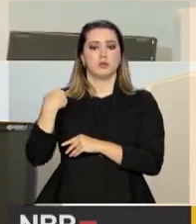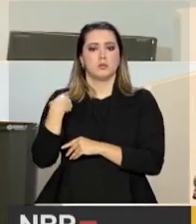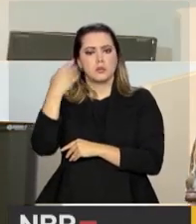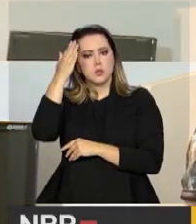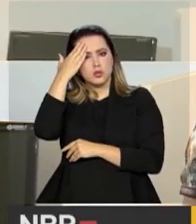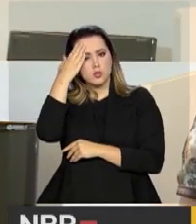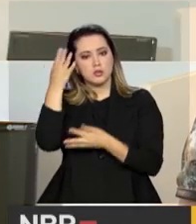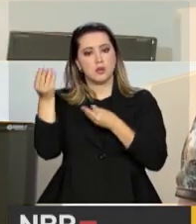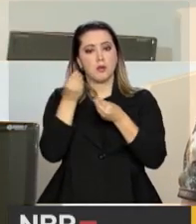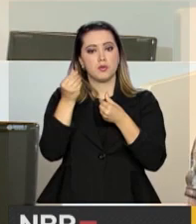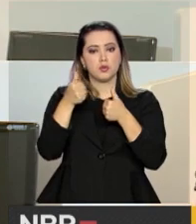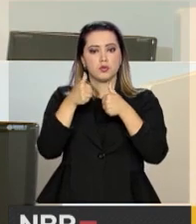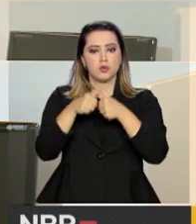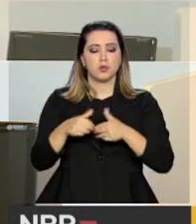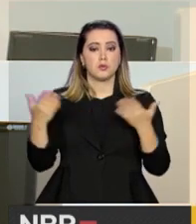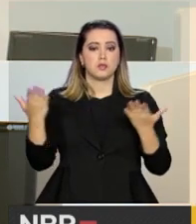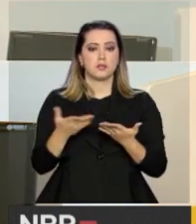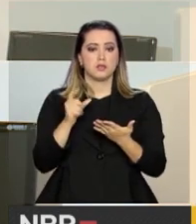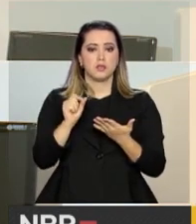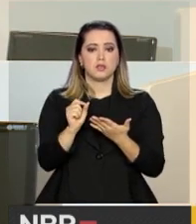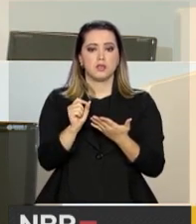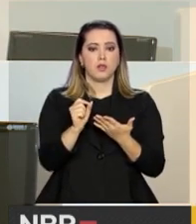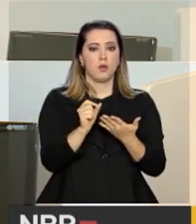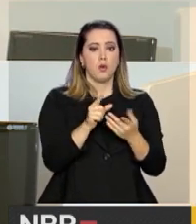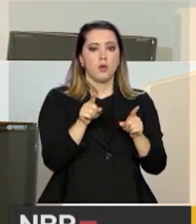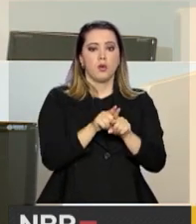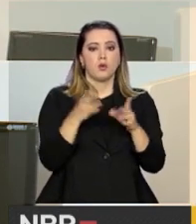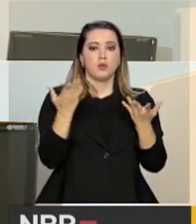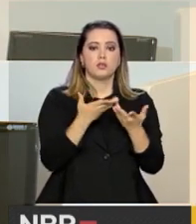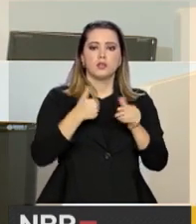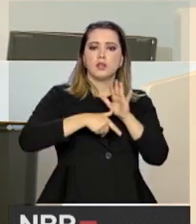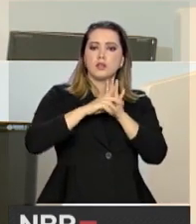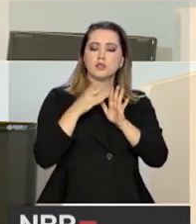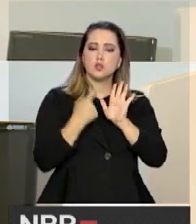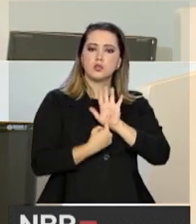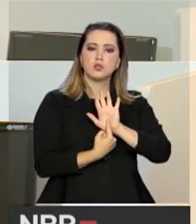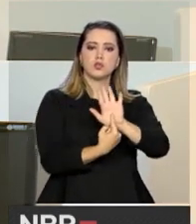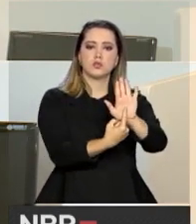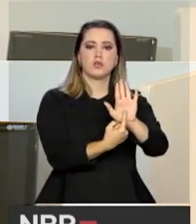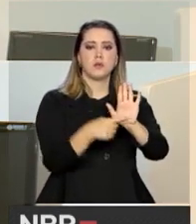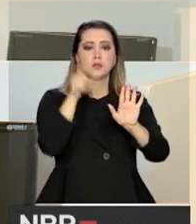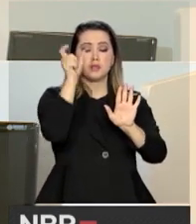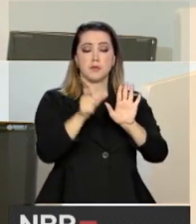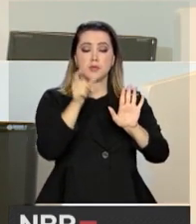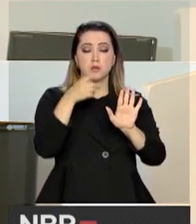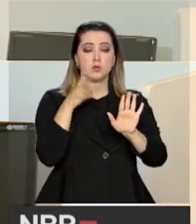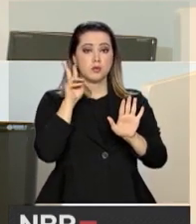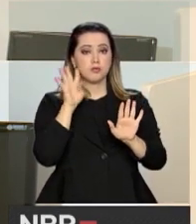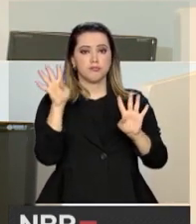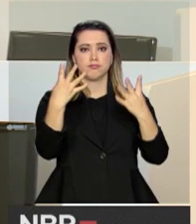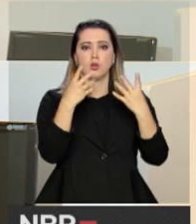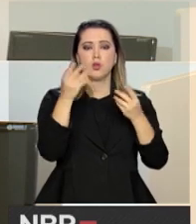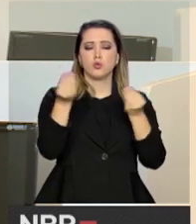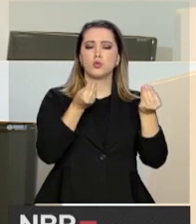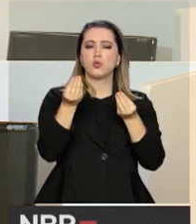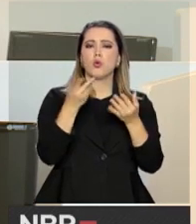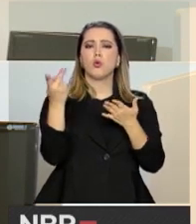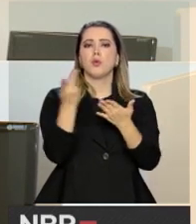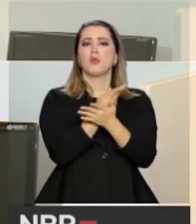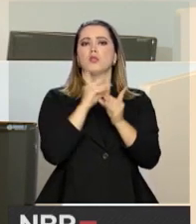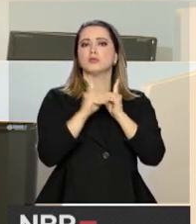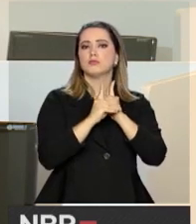uma ideia de como está esse cenário, antes da gente começar aqui o nosso bate-papo, a gente vai mostrar para quem está nos assistindo um raio-x do famoso